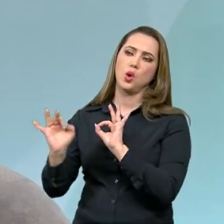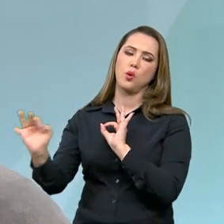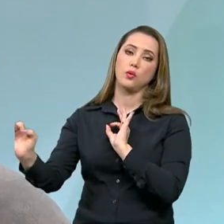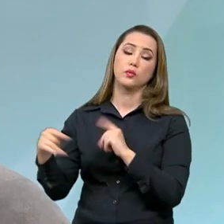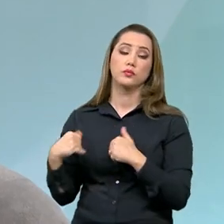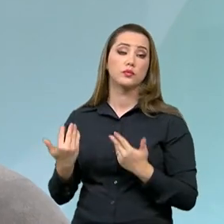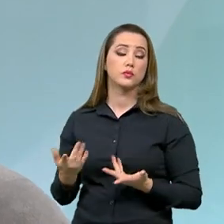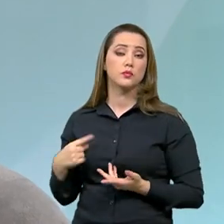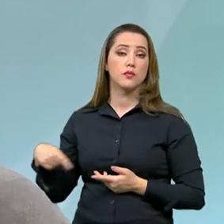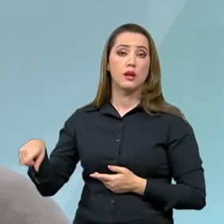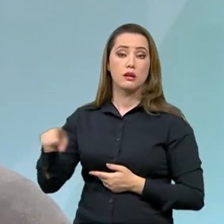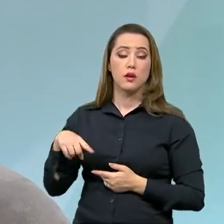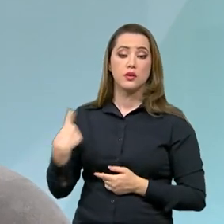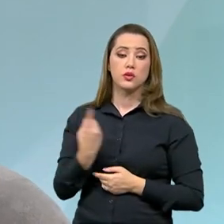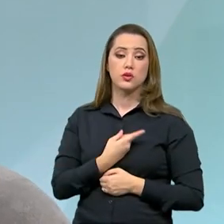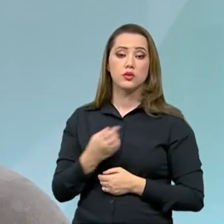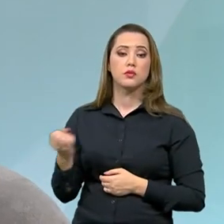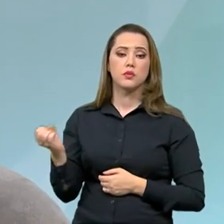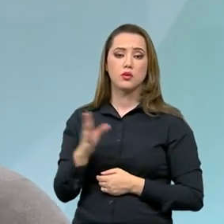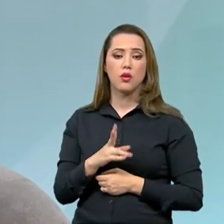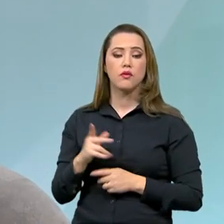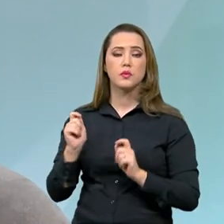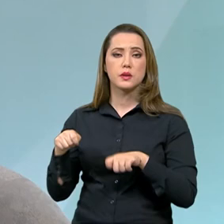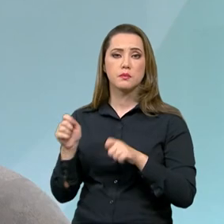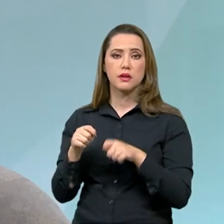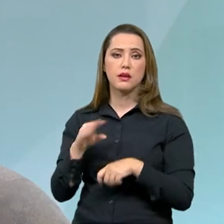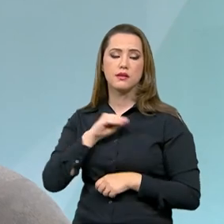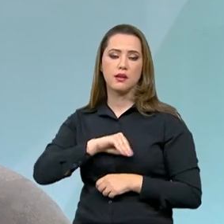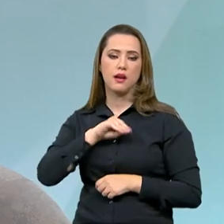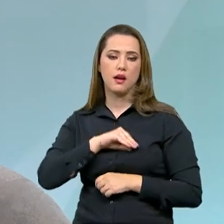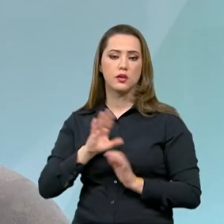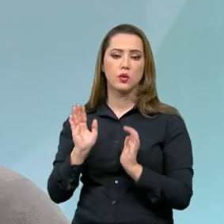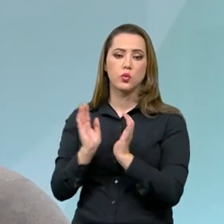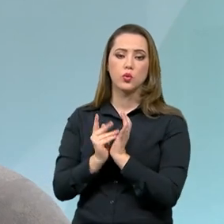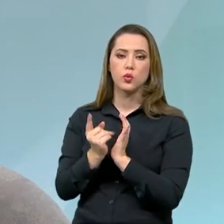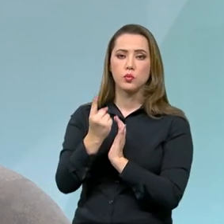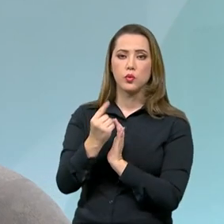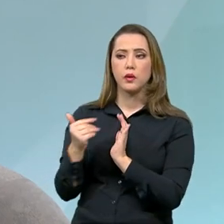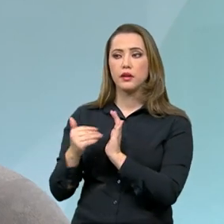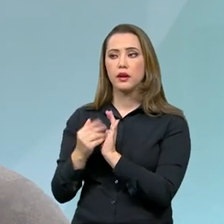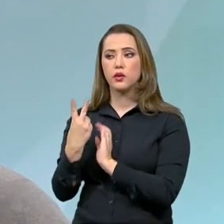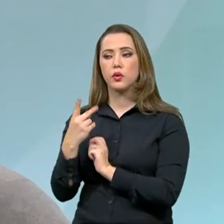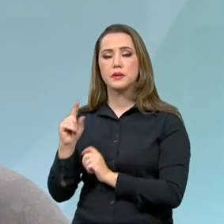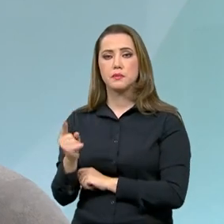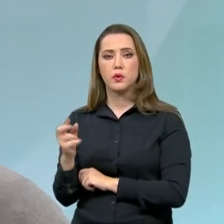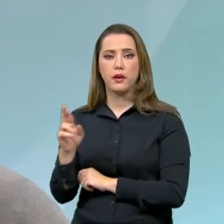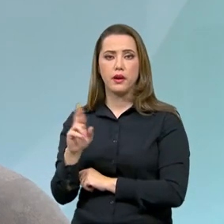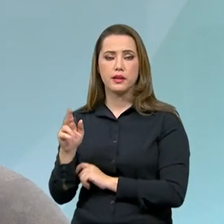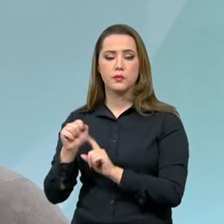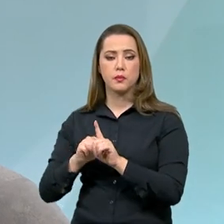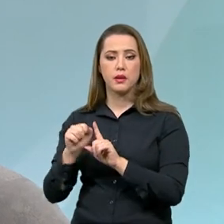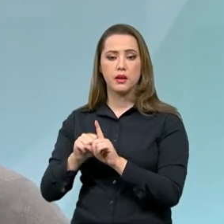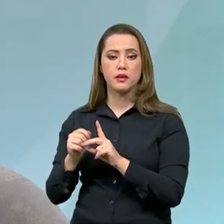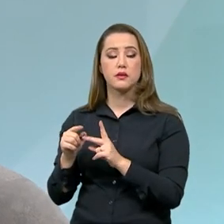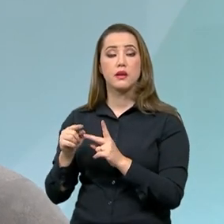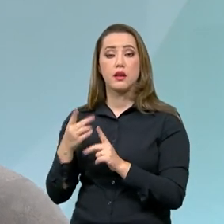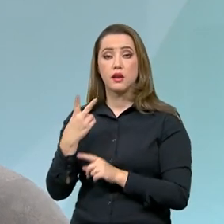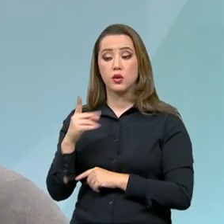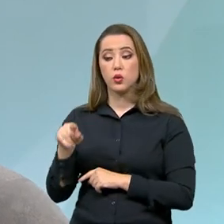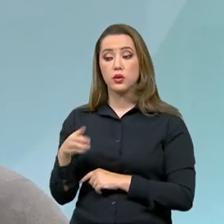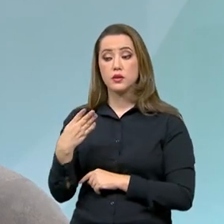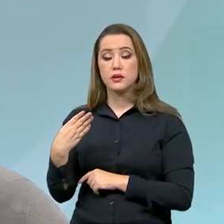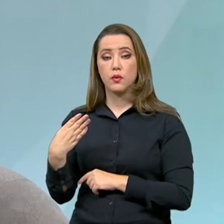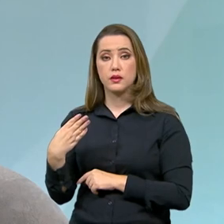Então, além disso, a gente acabou de atualizar as faixas de renda. Então, o grupo 1, que era até R$.000 mensais, foi para R$.400. O grupo 2,